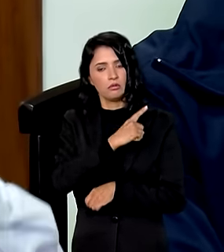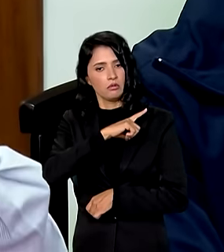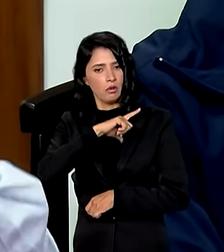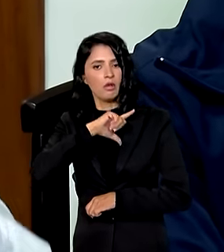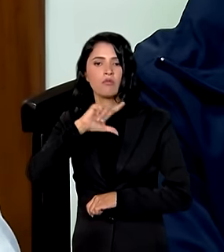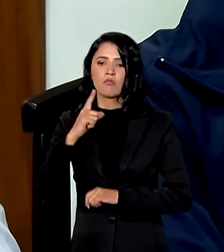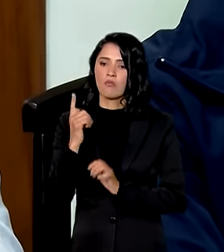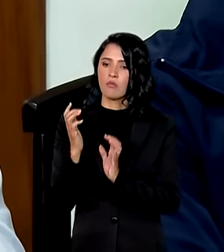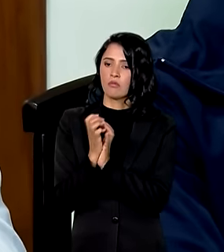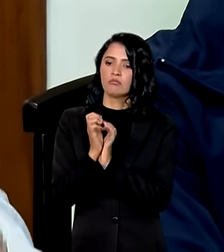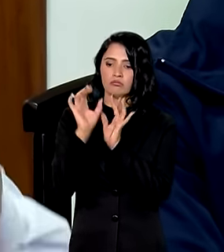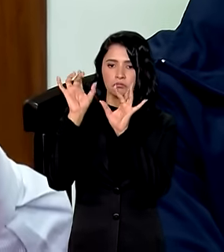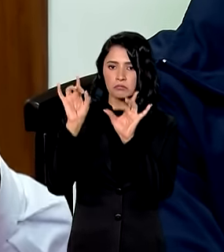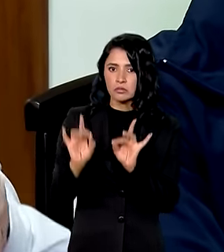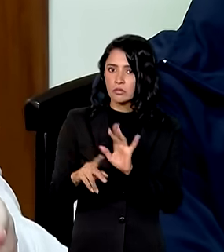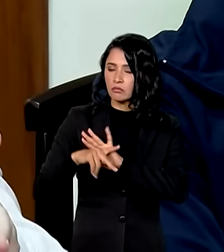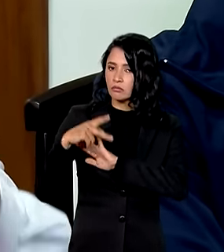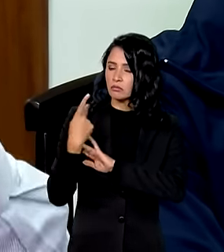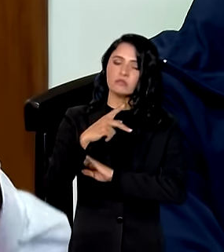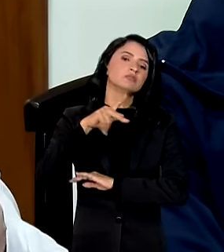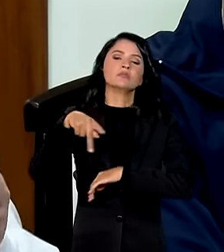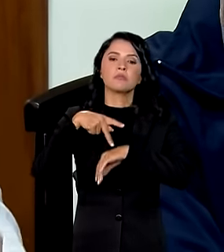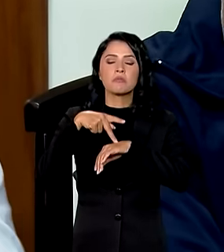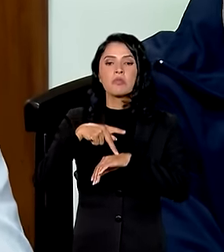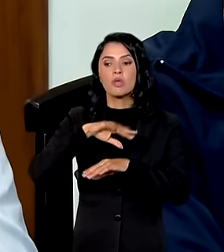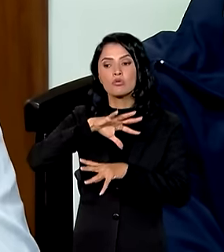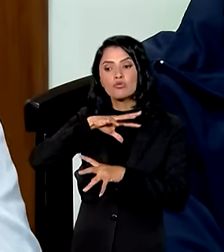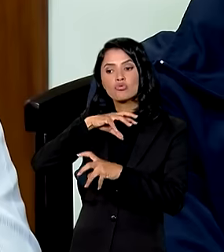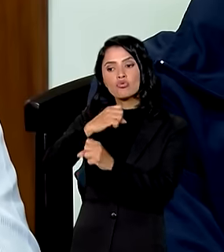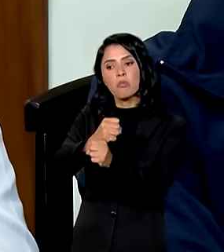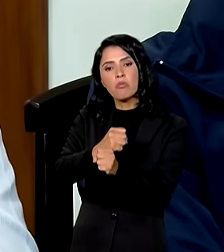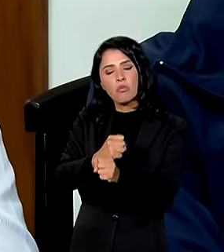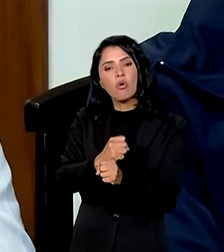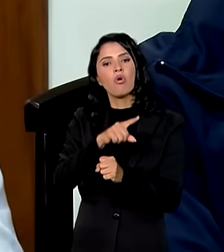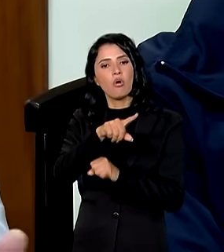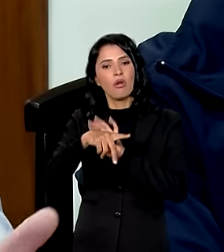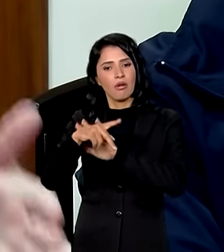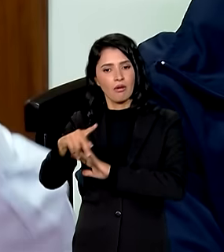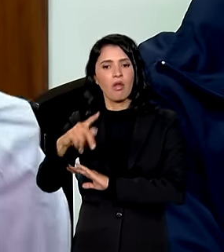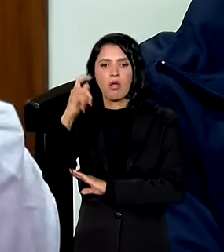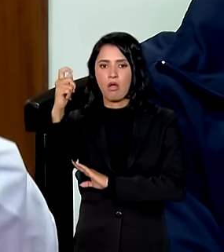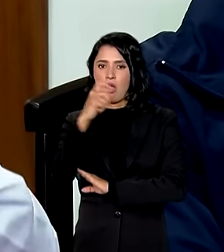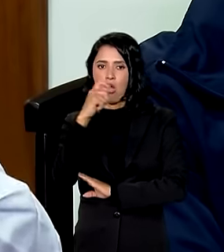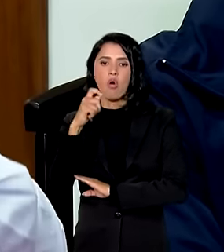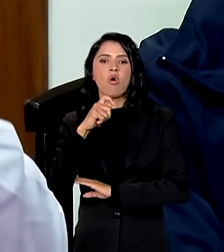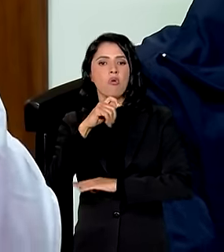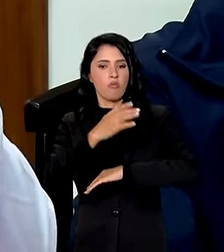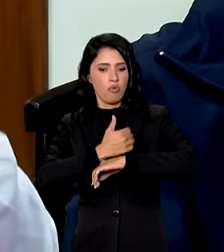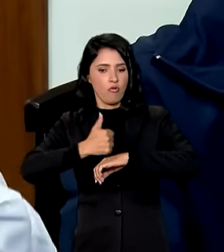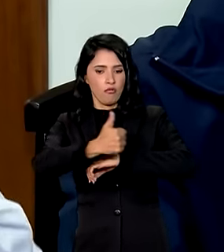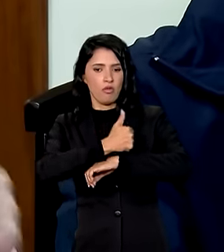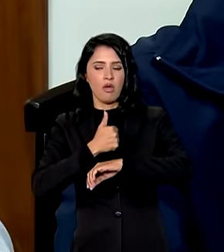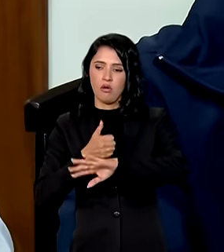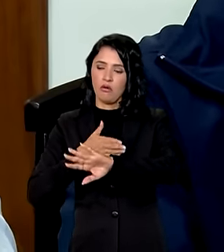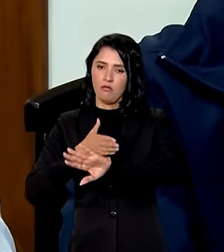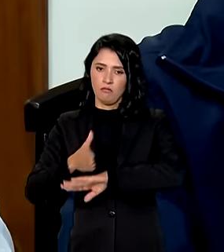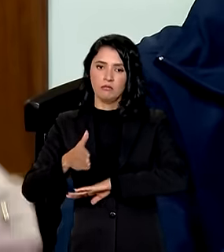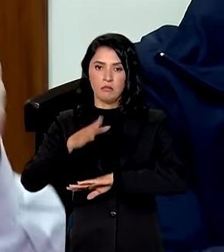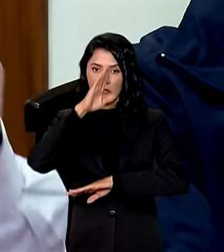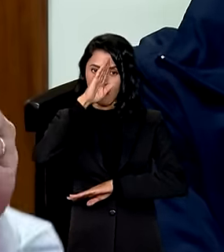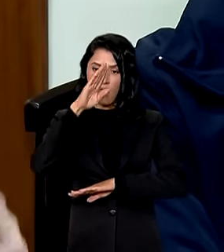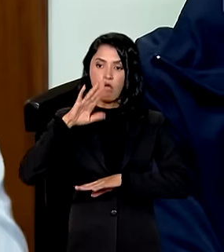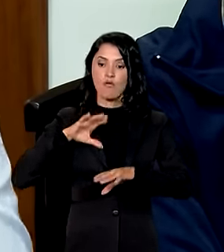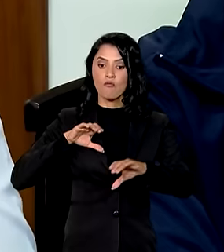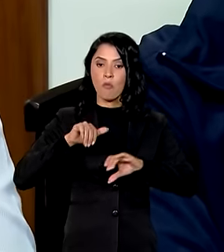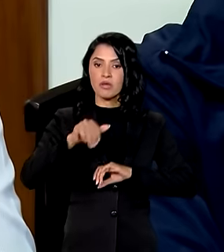mais especializada do país que se somou os profissionais gaúchos vieram os profissionais com a principal